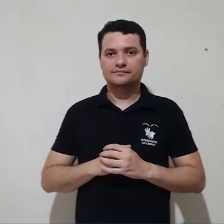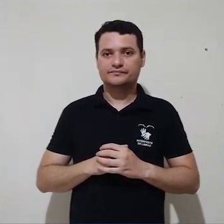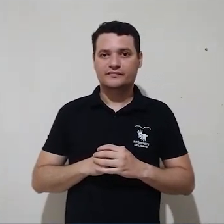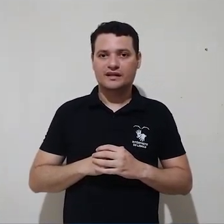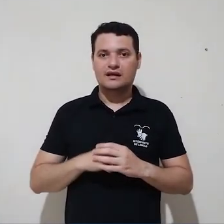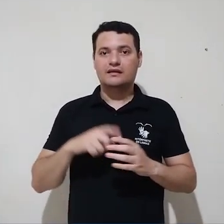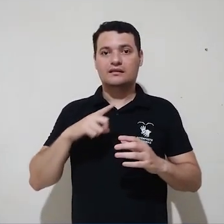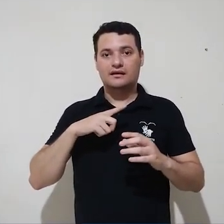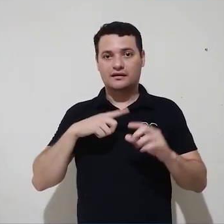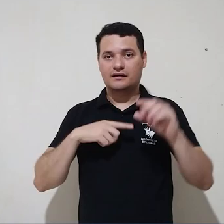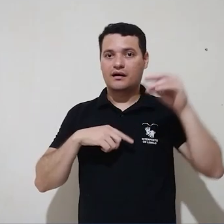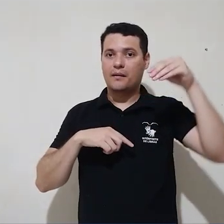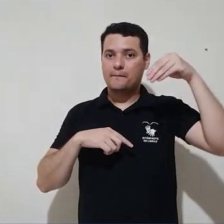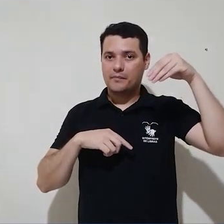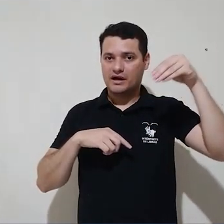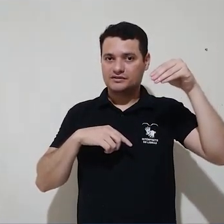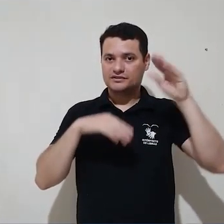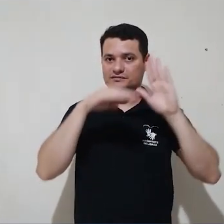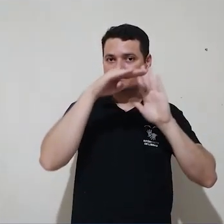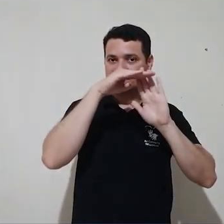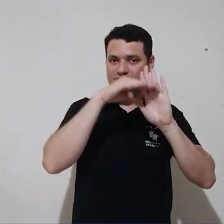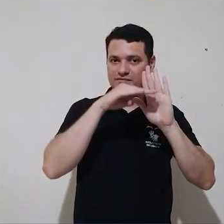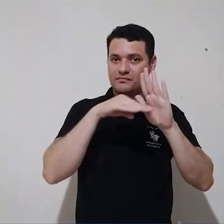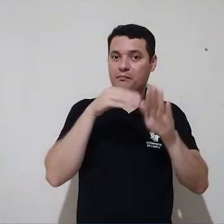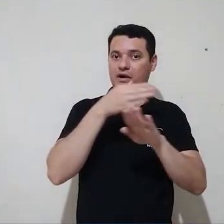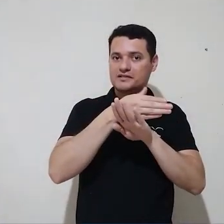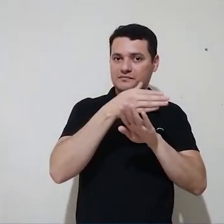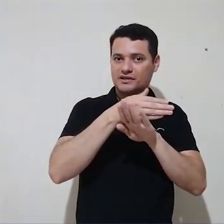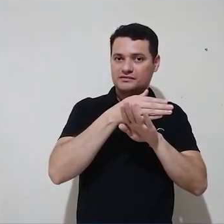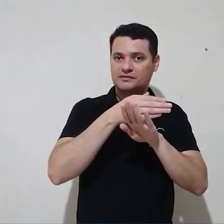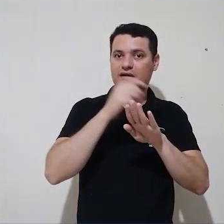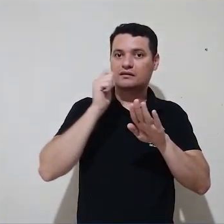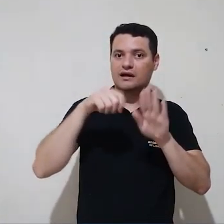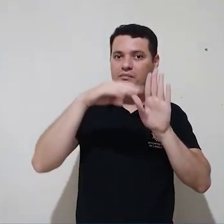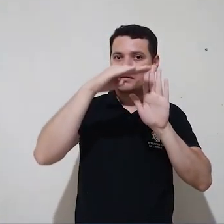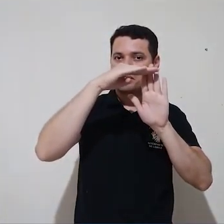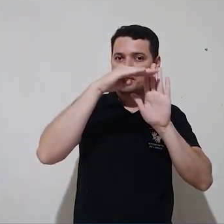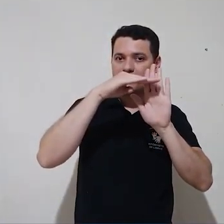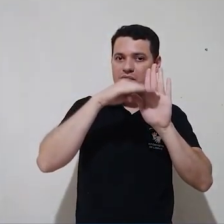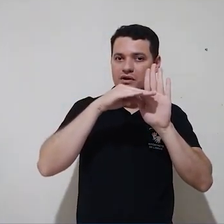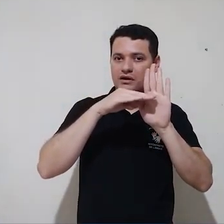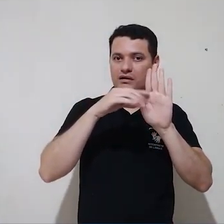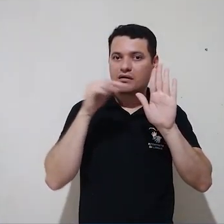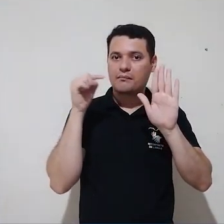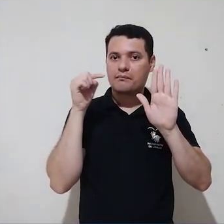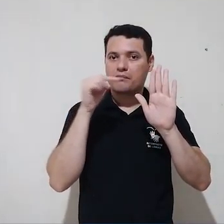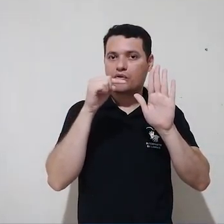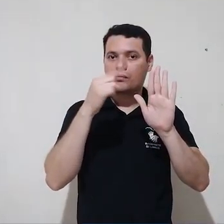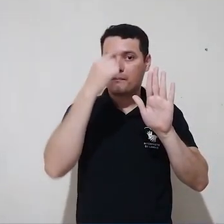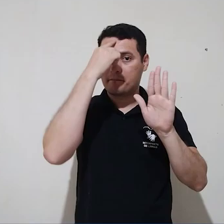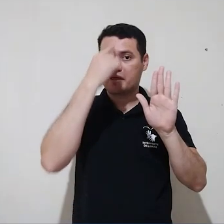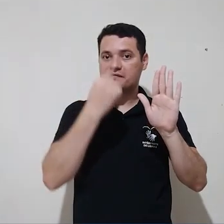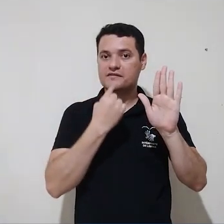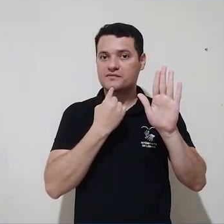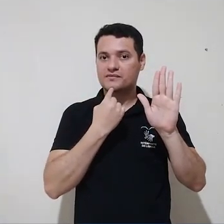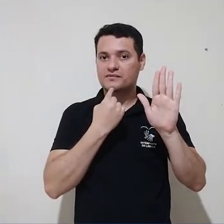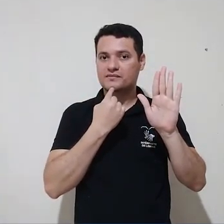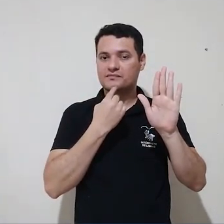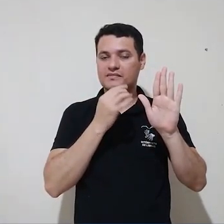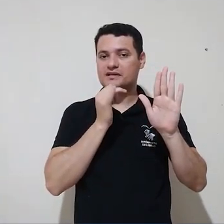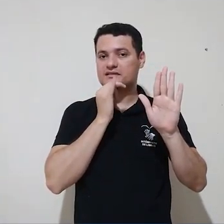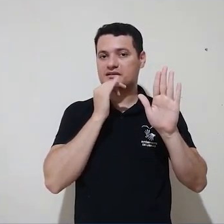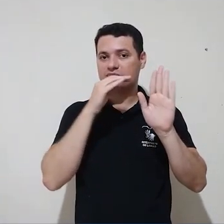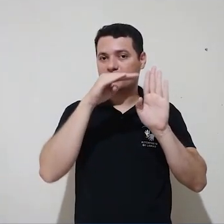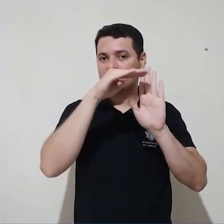A partir da página de participantes, podemos acessar o perfil dos usuários que estão listados aqui.